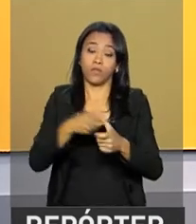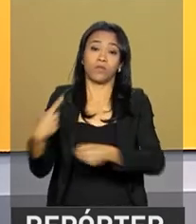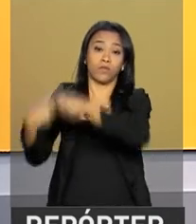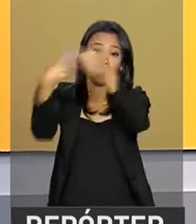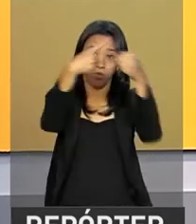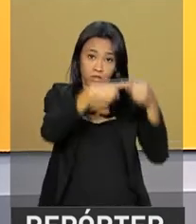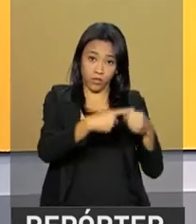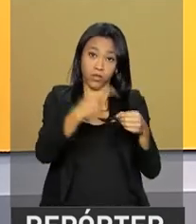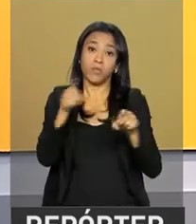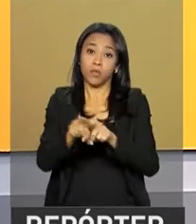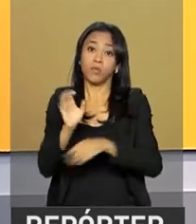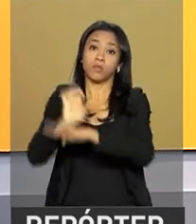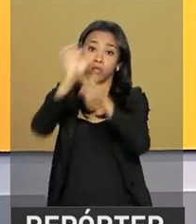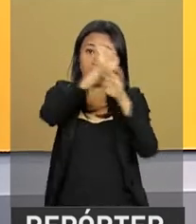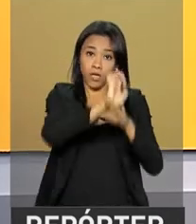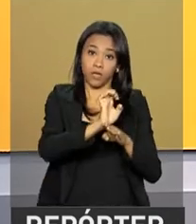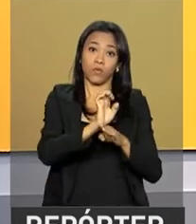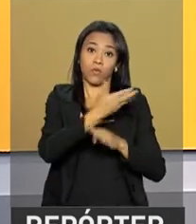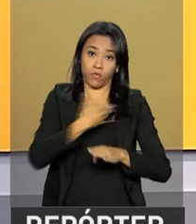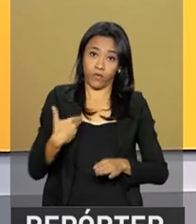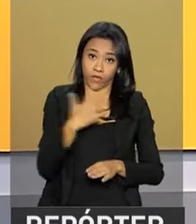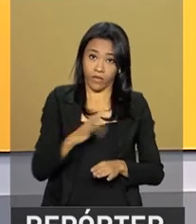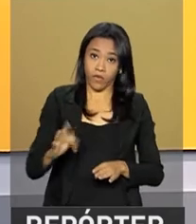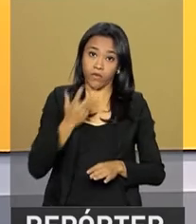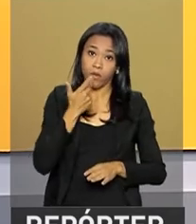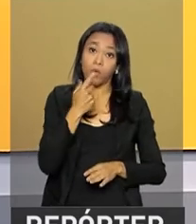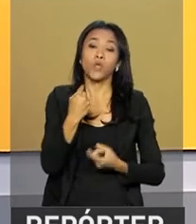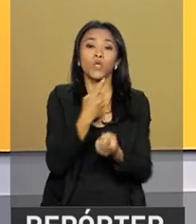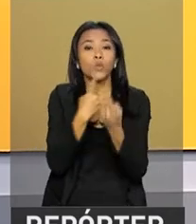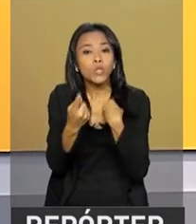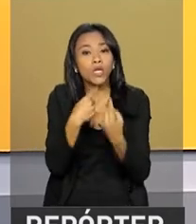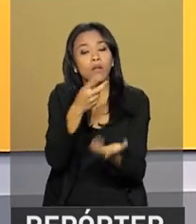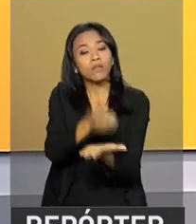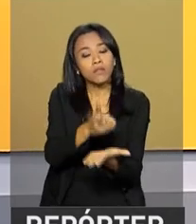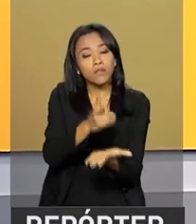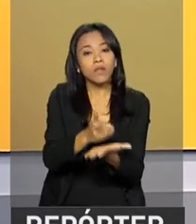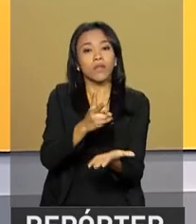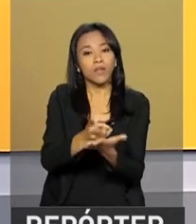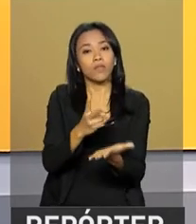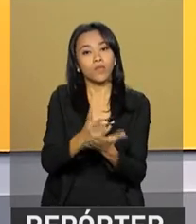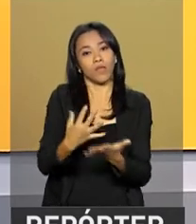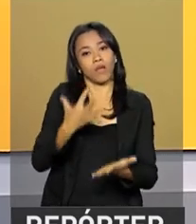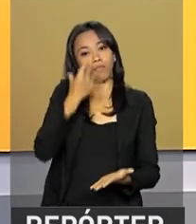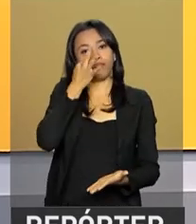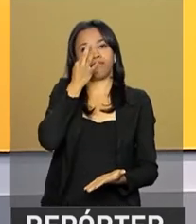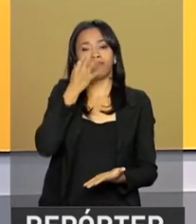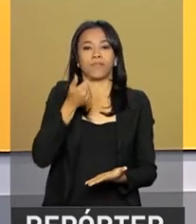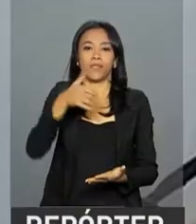União. Ele ressaltou também que o diálogo está sempre presente em sua gestão.